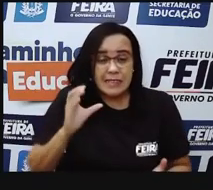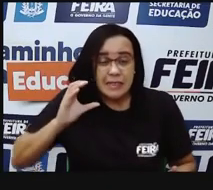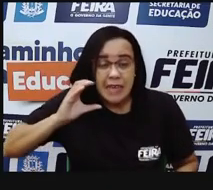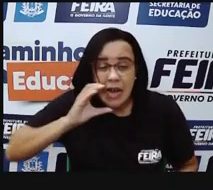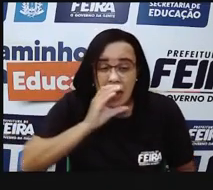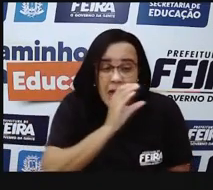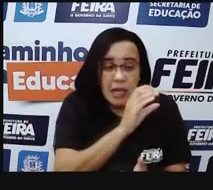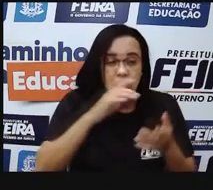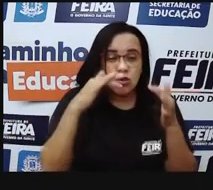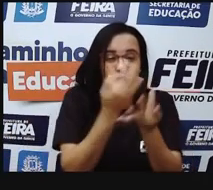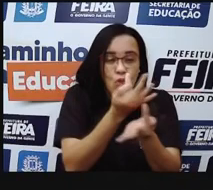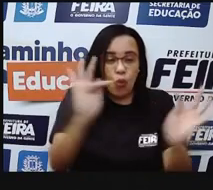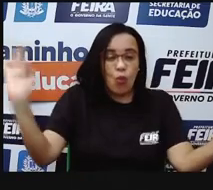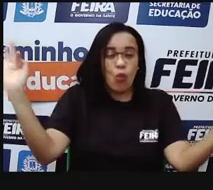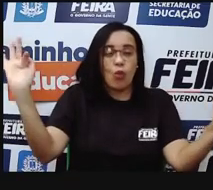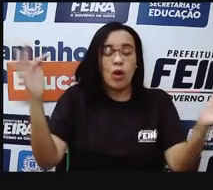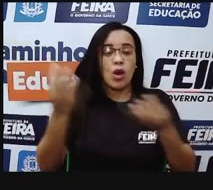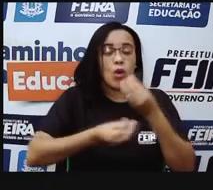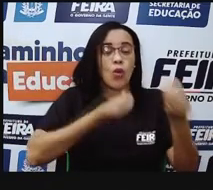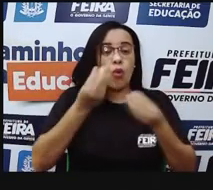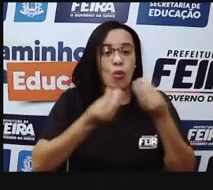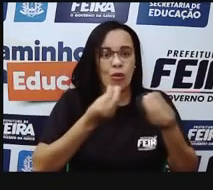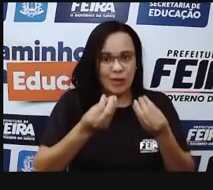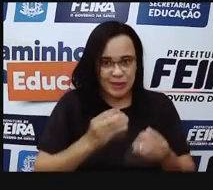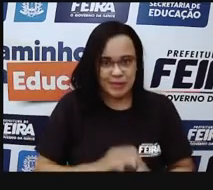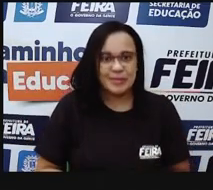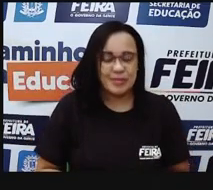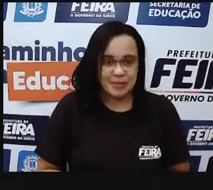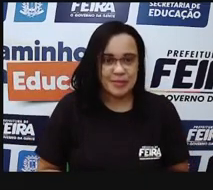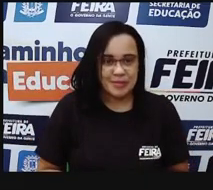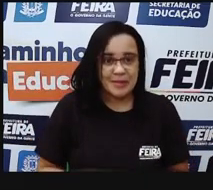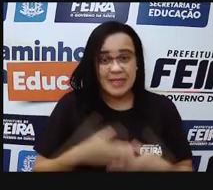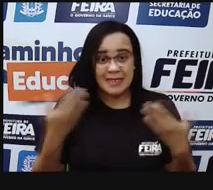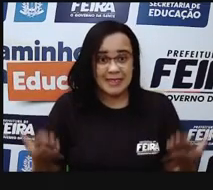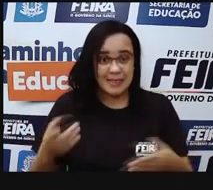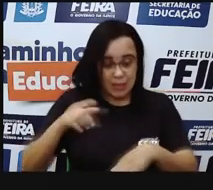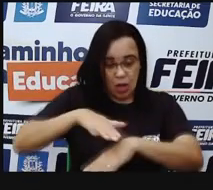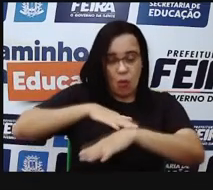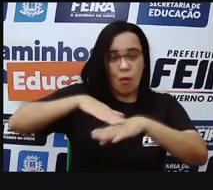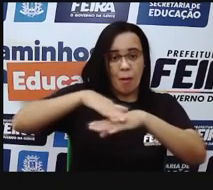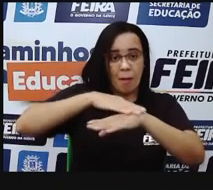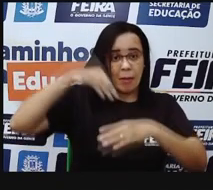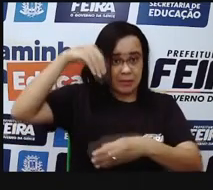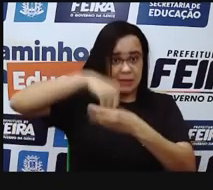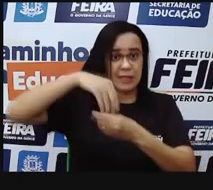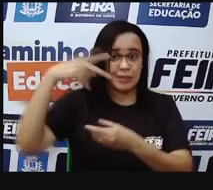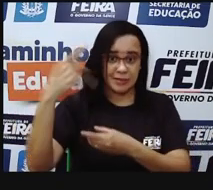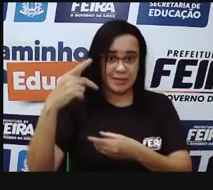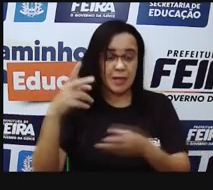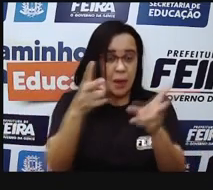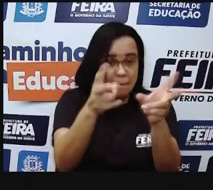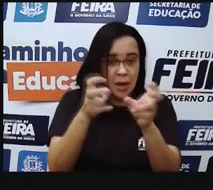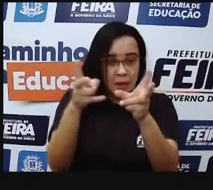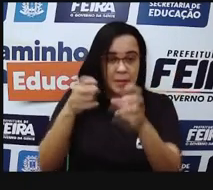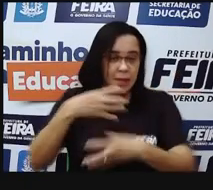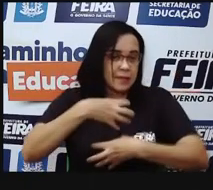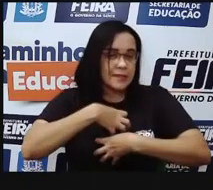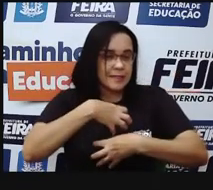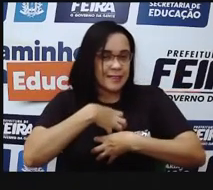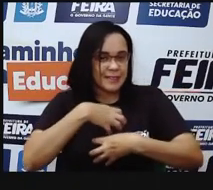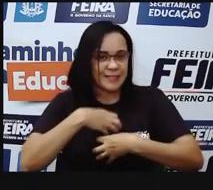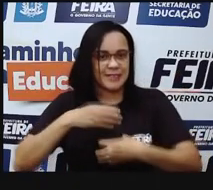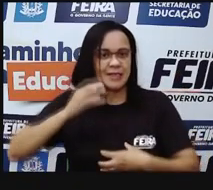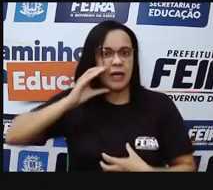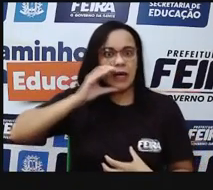quente, como é percebe quente e frio graças a essas terminações nervosas. E como a gente, então,